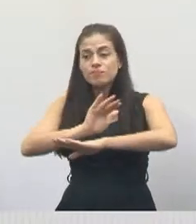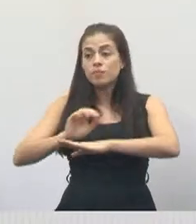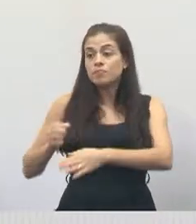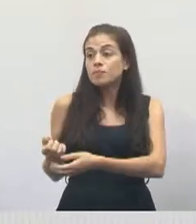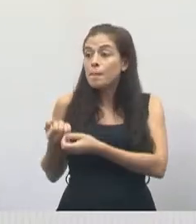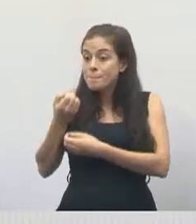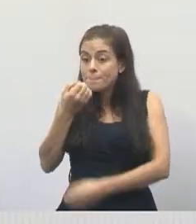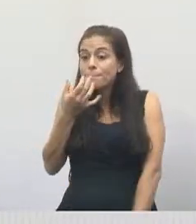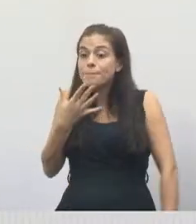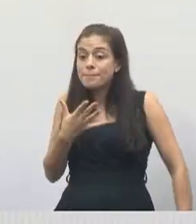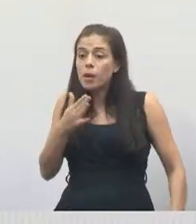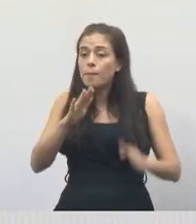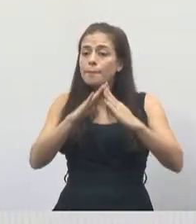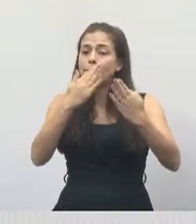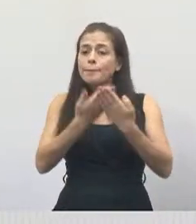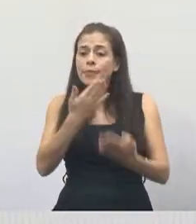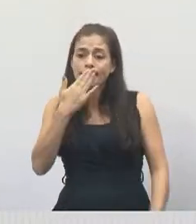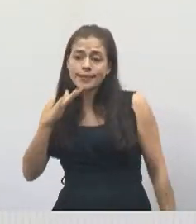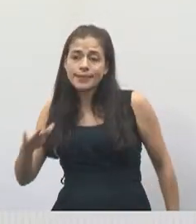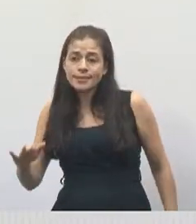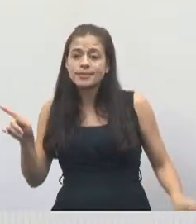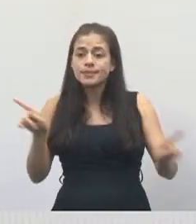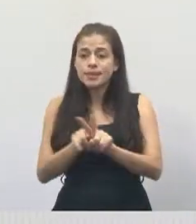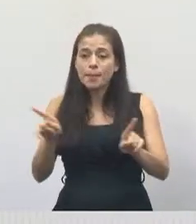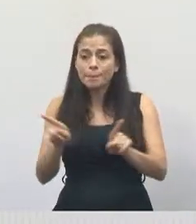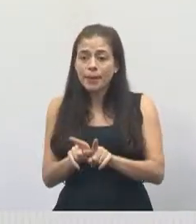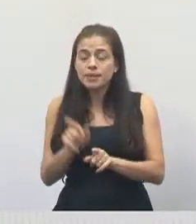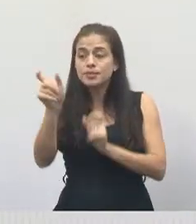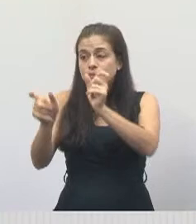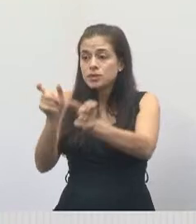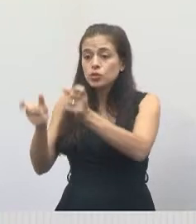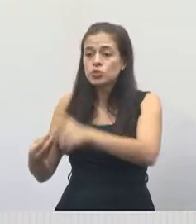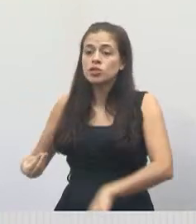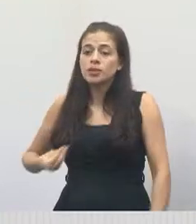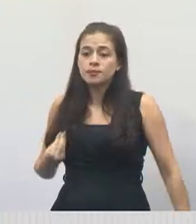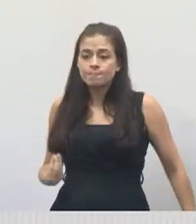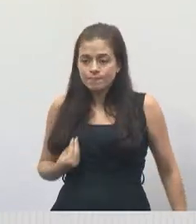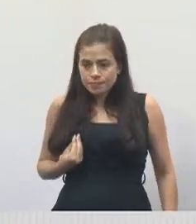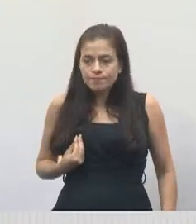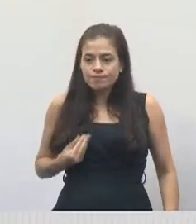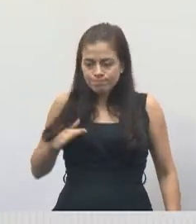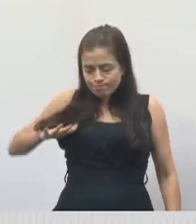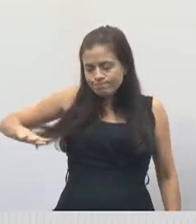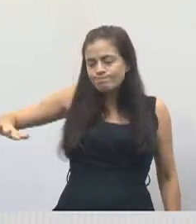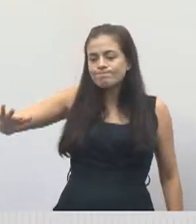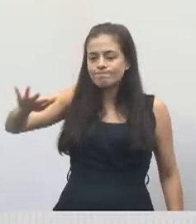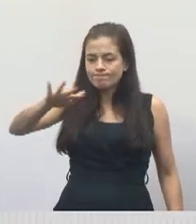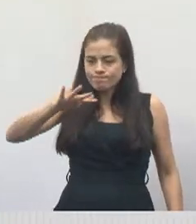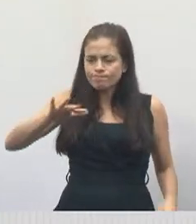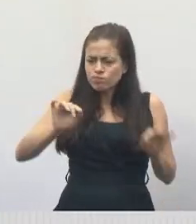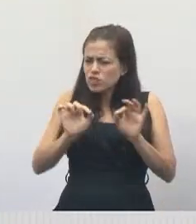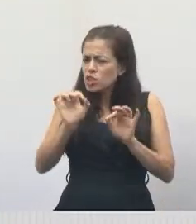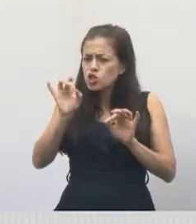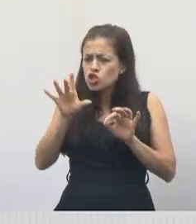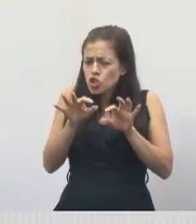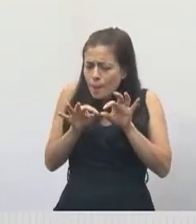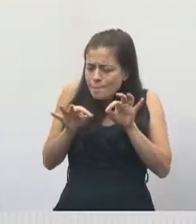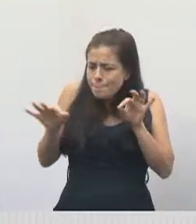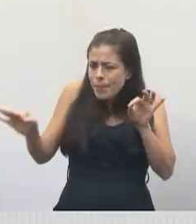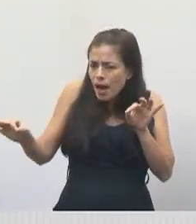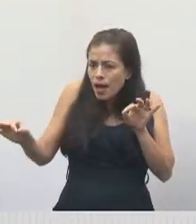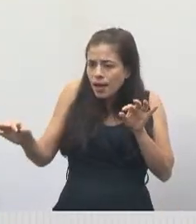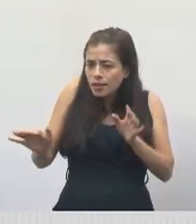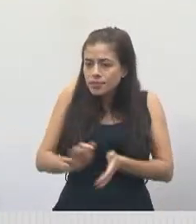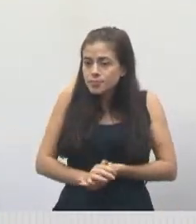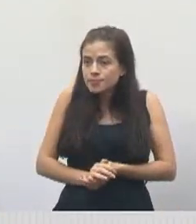creche e também vai beneficiar também aqui os moradores que estão aqui. São só esses pedaços aqui. Espero que, se Deus